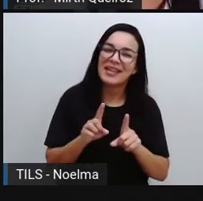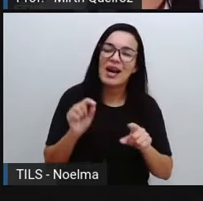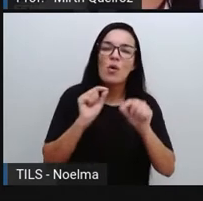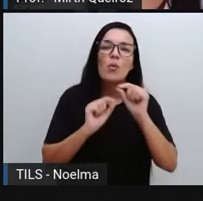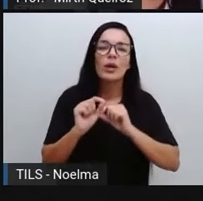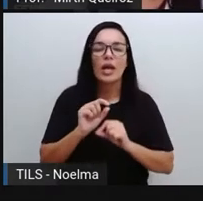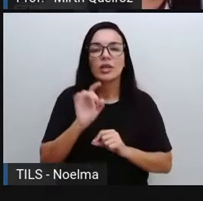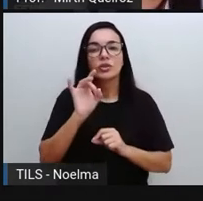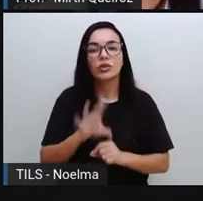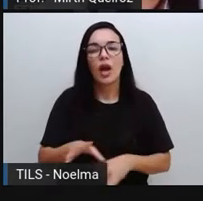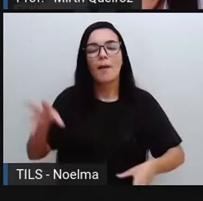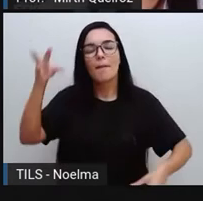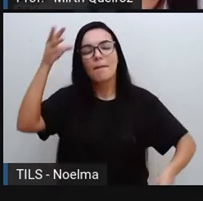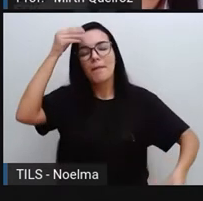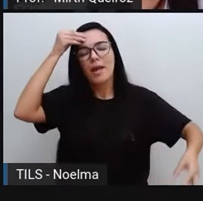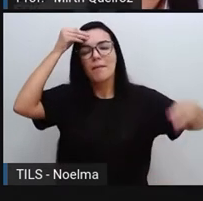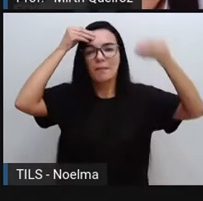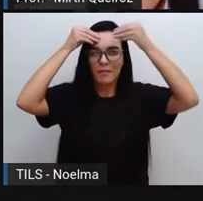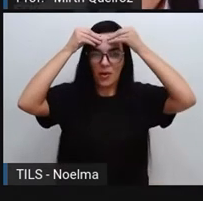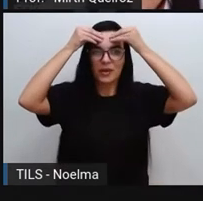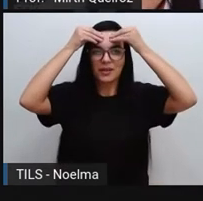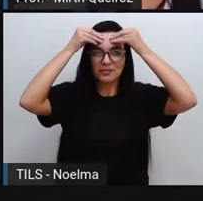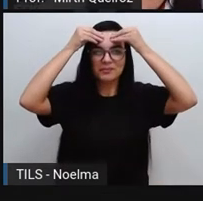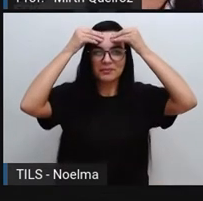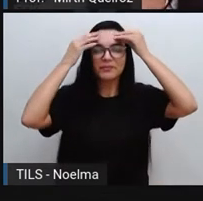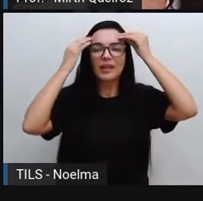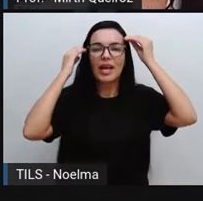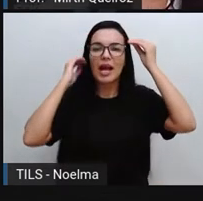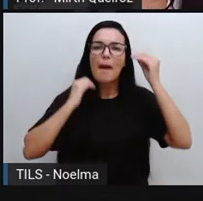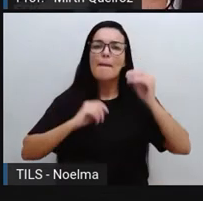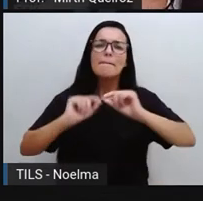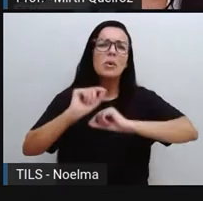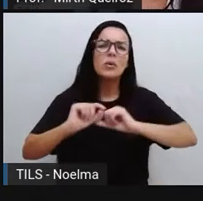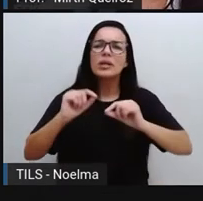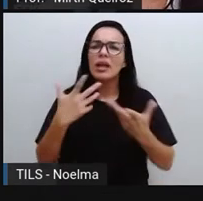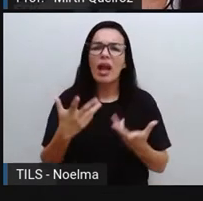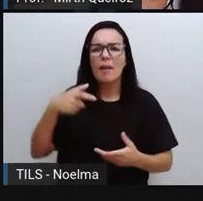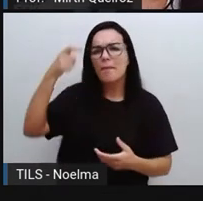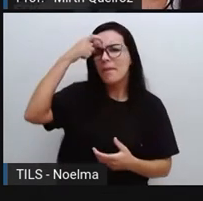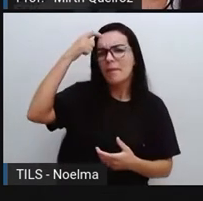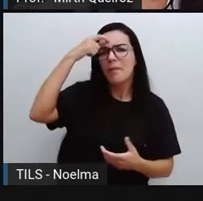apenas memórias. Mas o que são memórias?